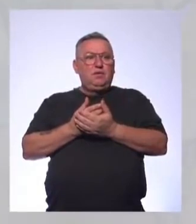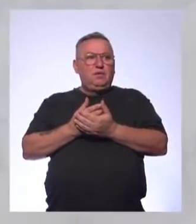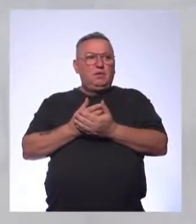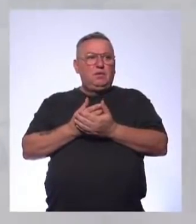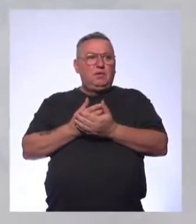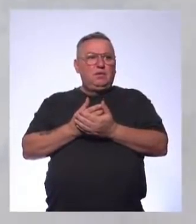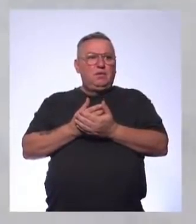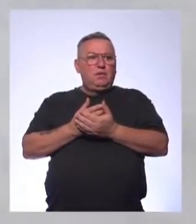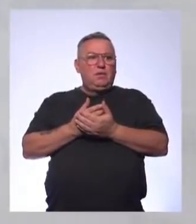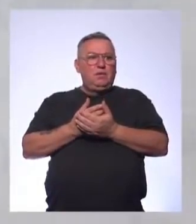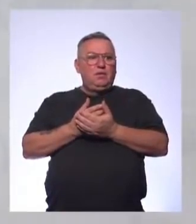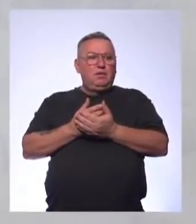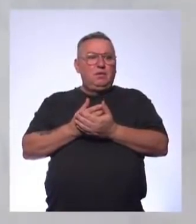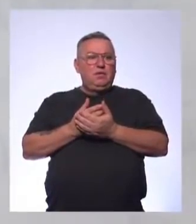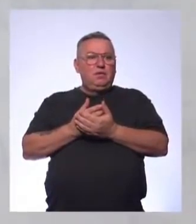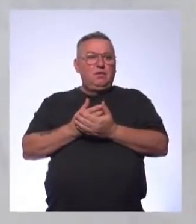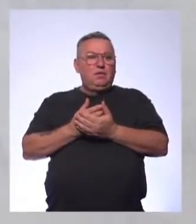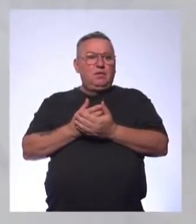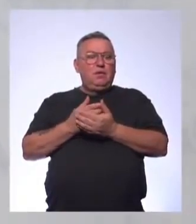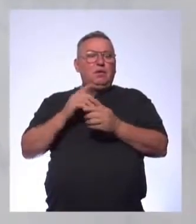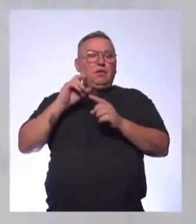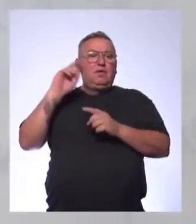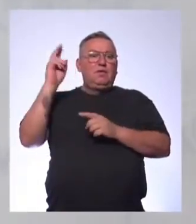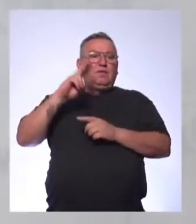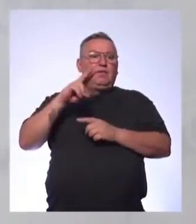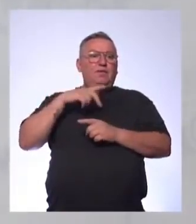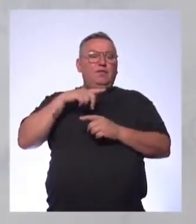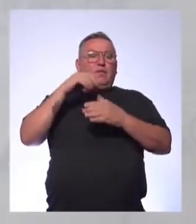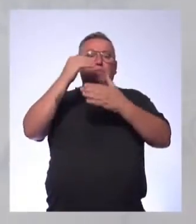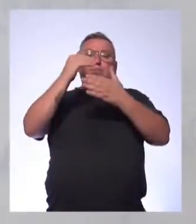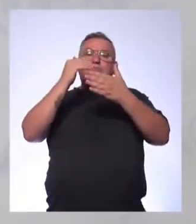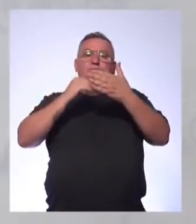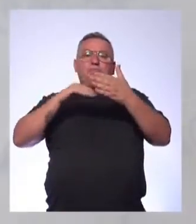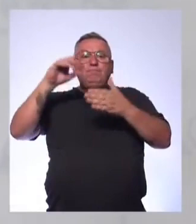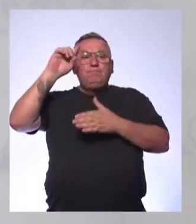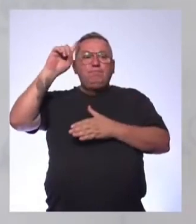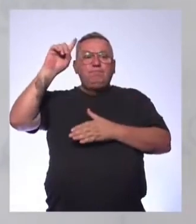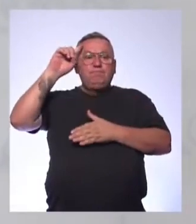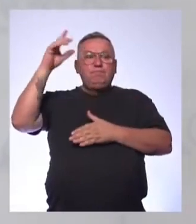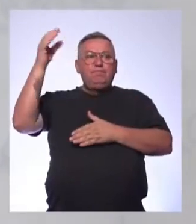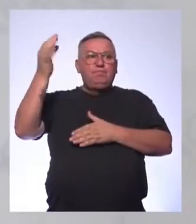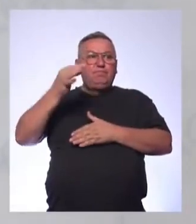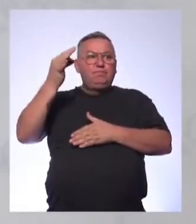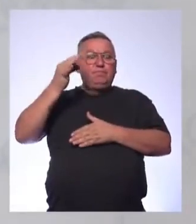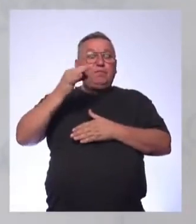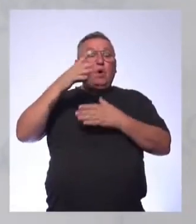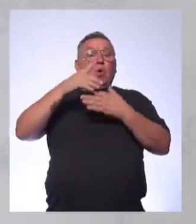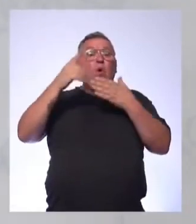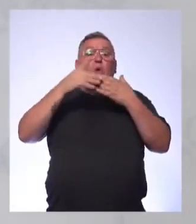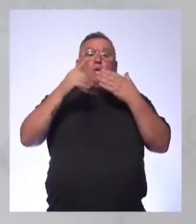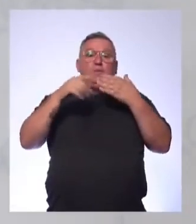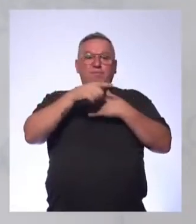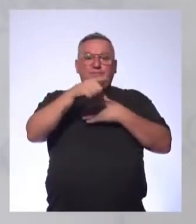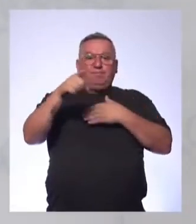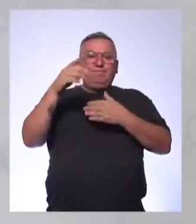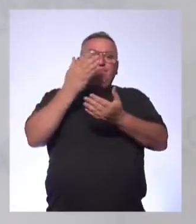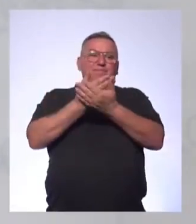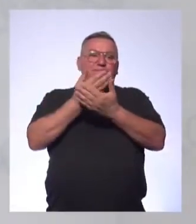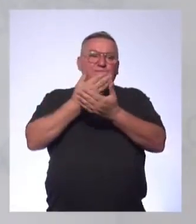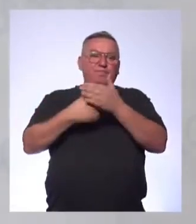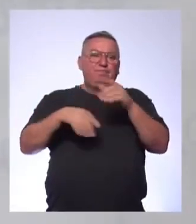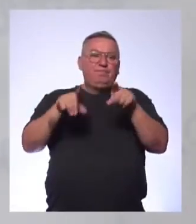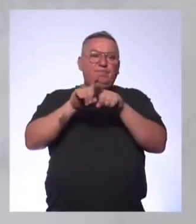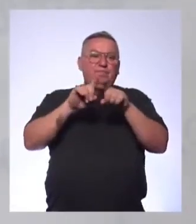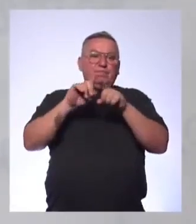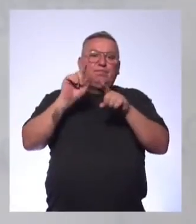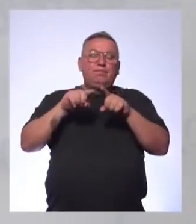Aqui, opa Para cá Assim Aí aqui você vai colocar a data, bonitinho Qual é a disciplina que você quer E a aula E